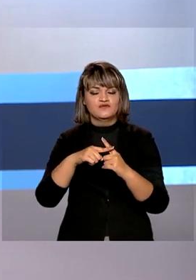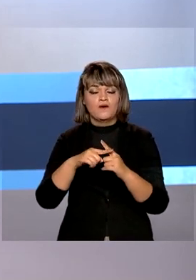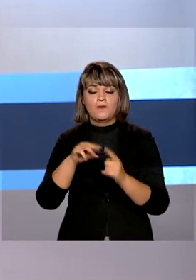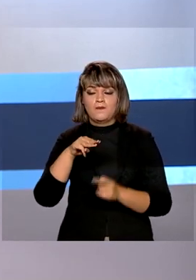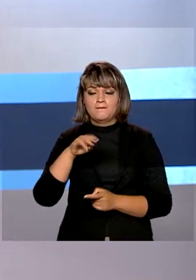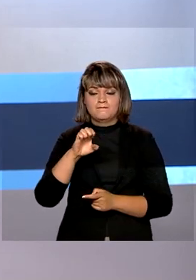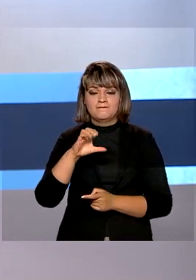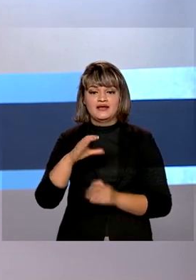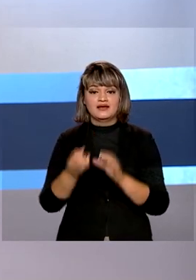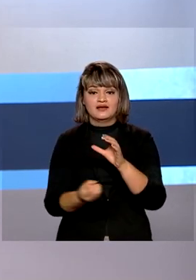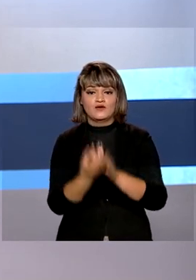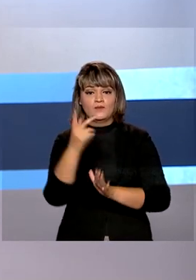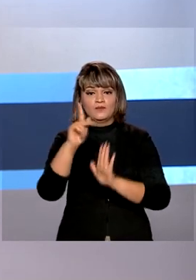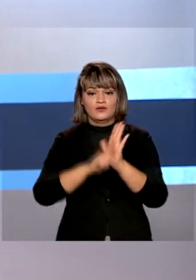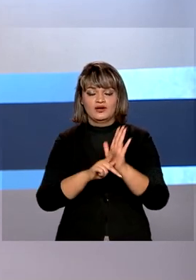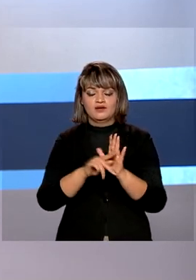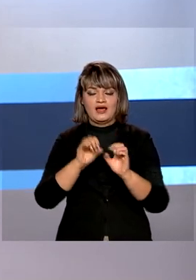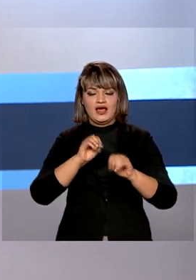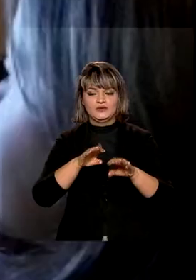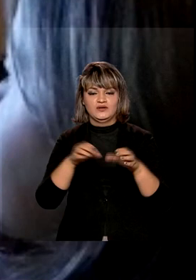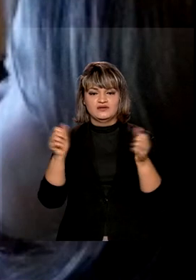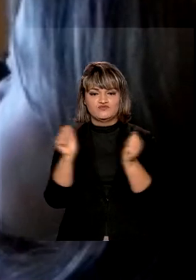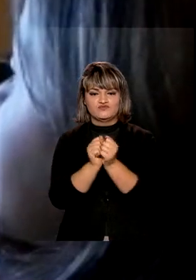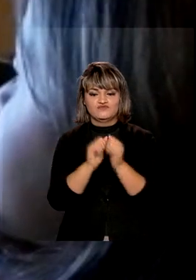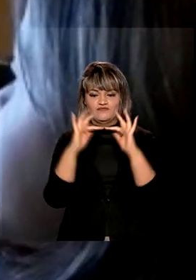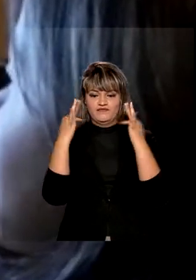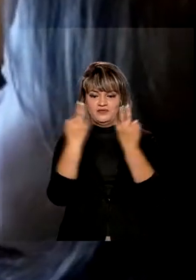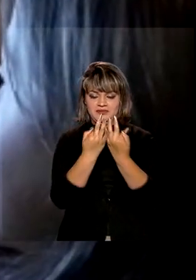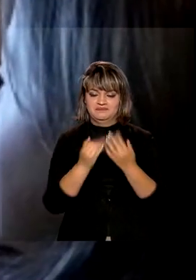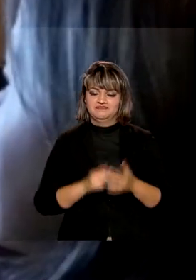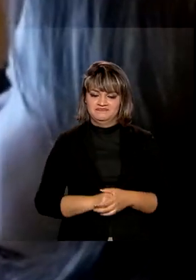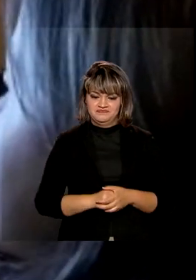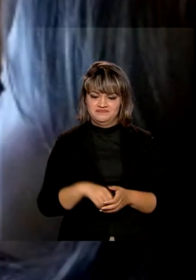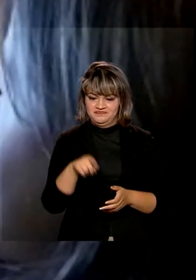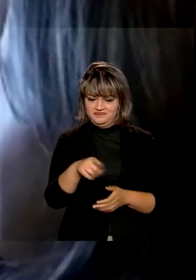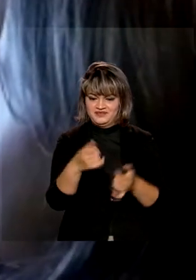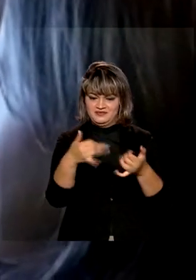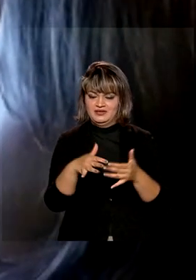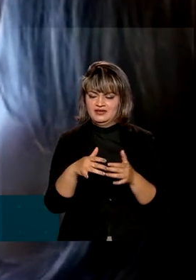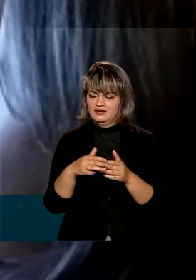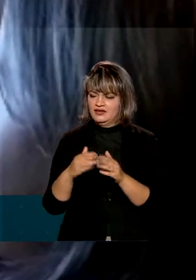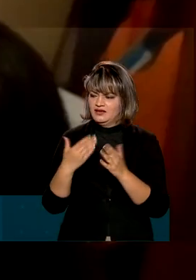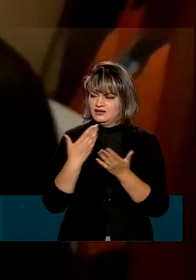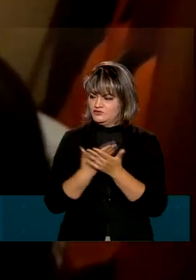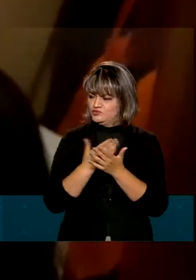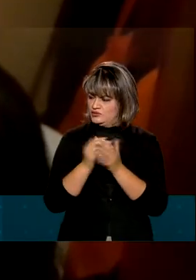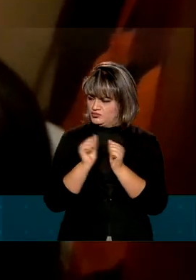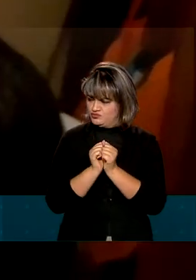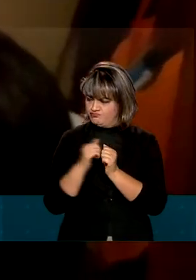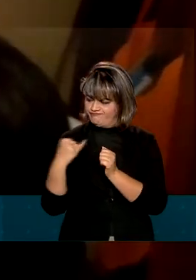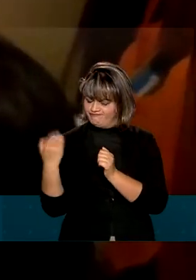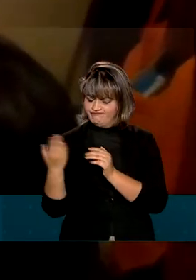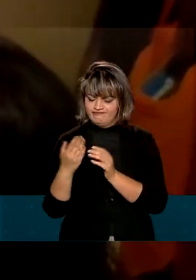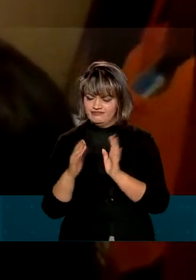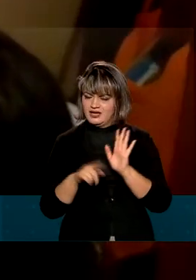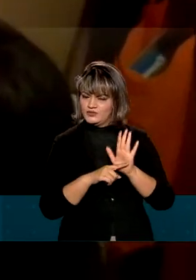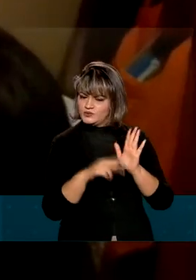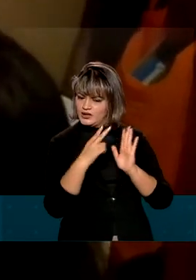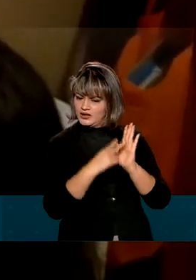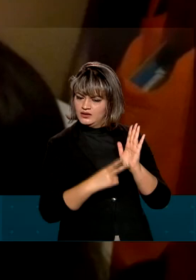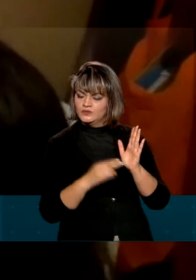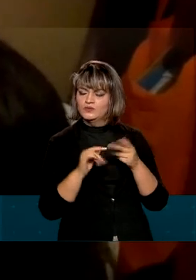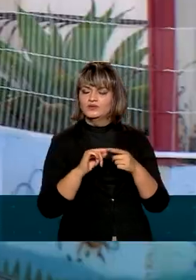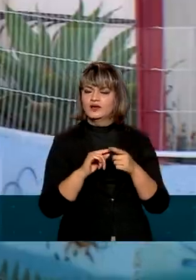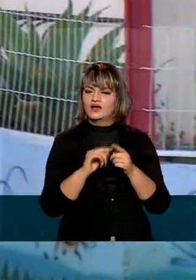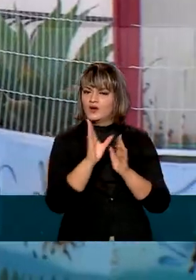o MEC lançou o programa Educação em Família. Fazer a tarefa juntos, auxiliar nas leituras, revisar